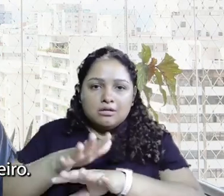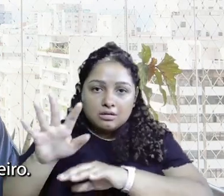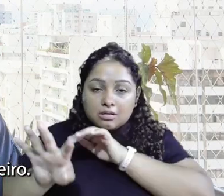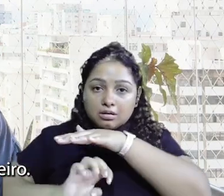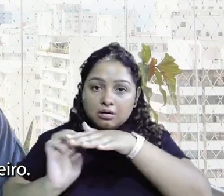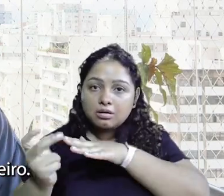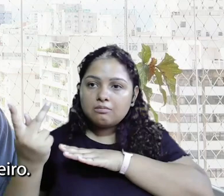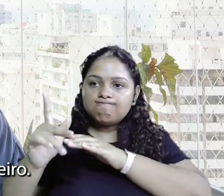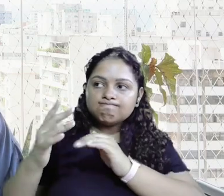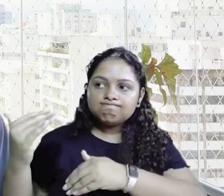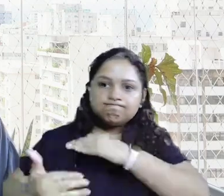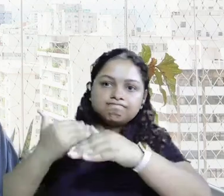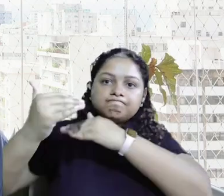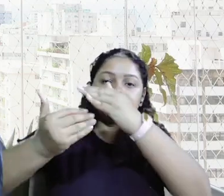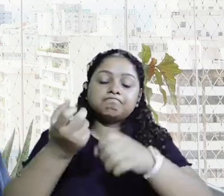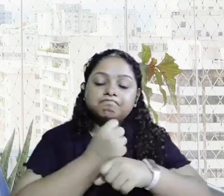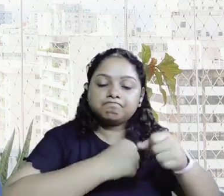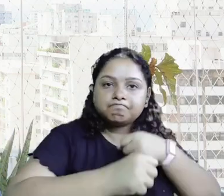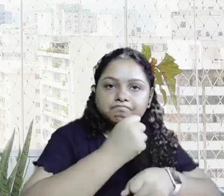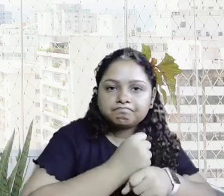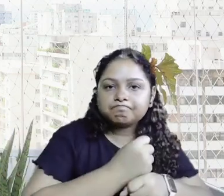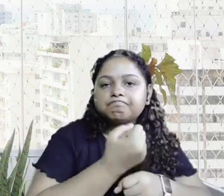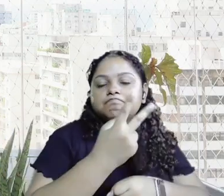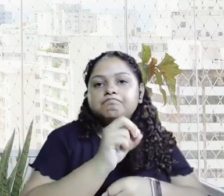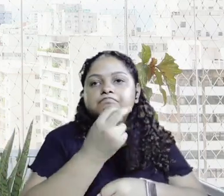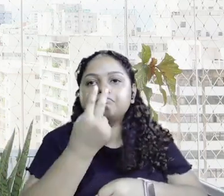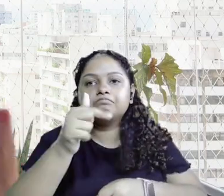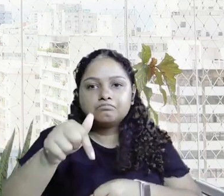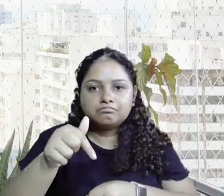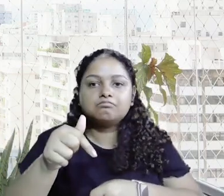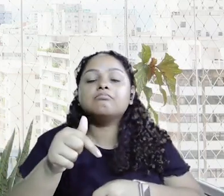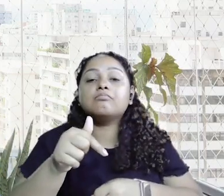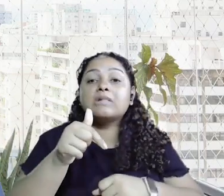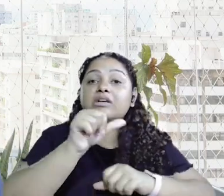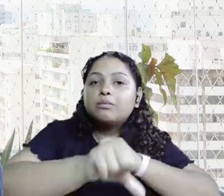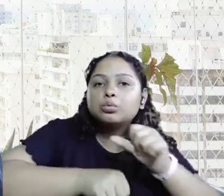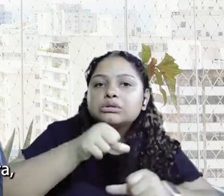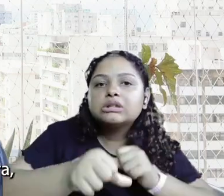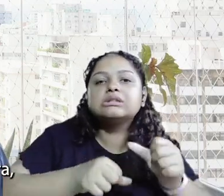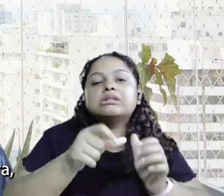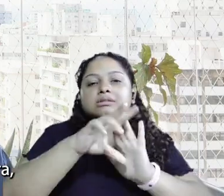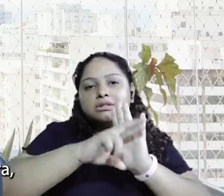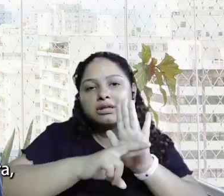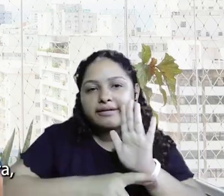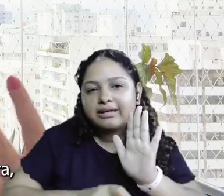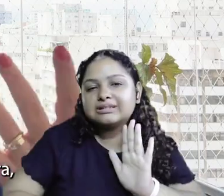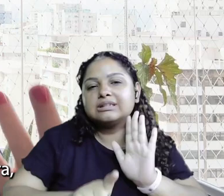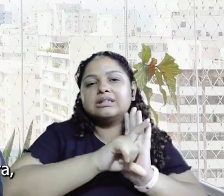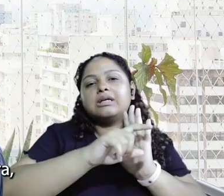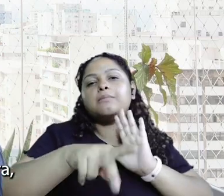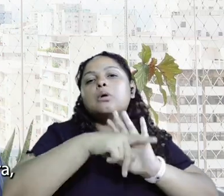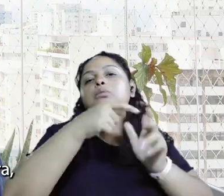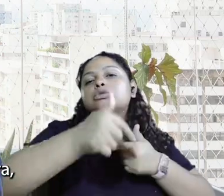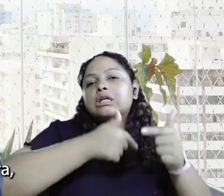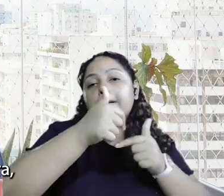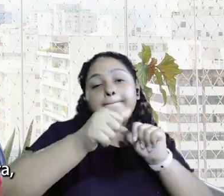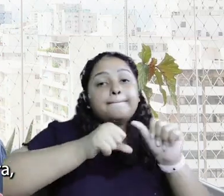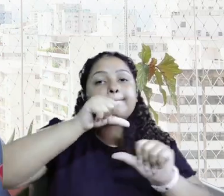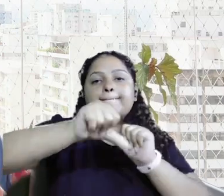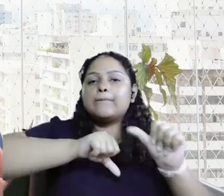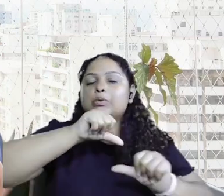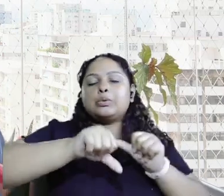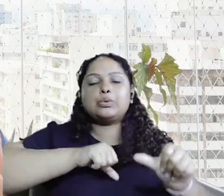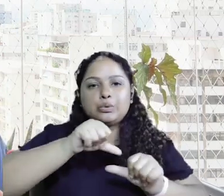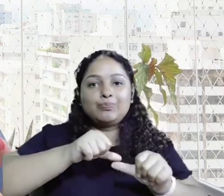enquanto eu tava no mercado financeiro. Até que em 2017, teve a reforma trabalhista, a gente percebeu que tinha uma outra,